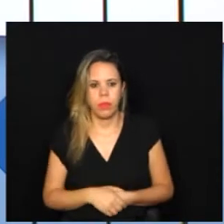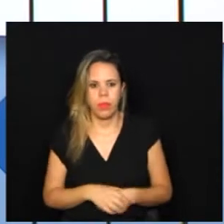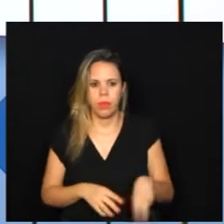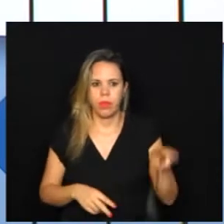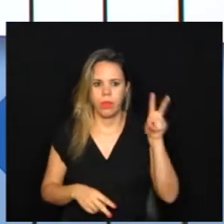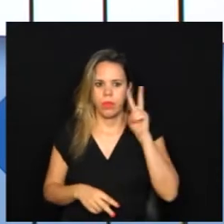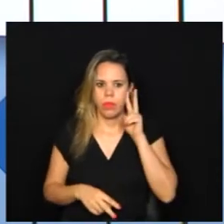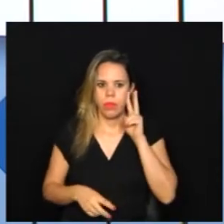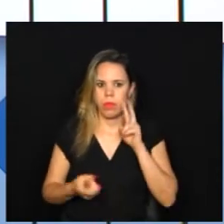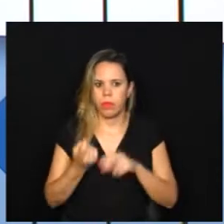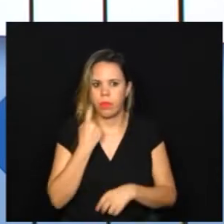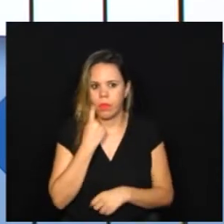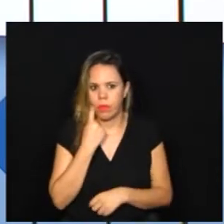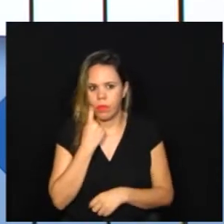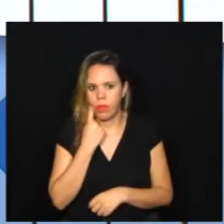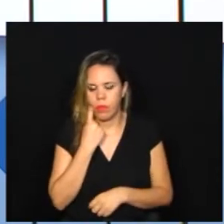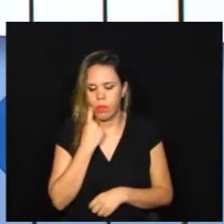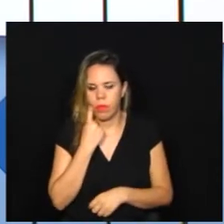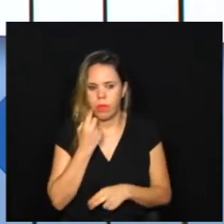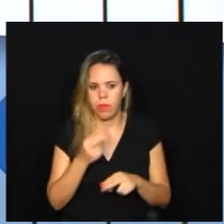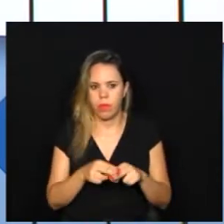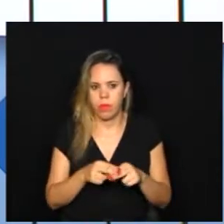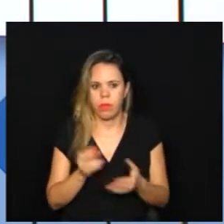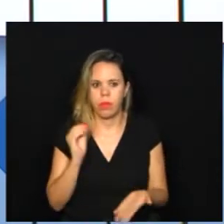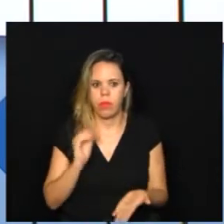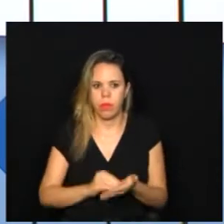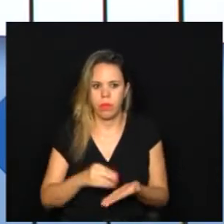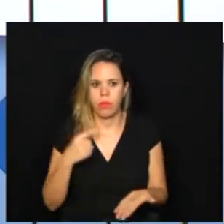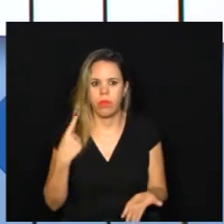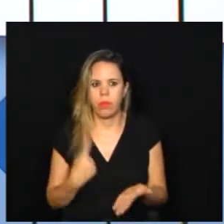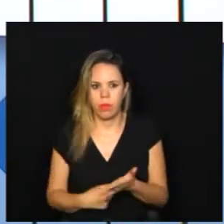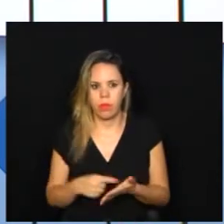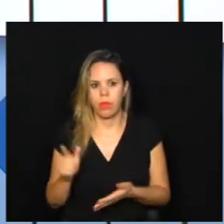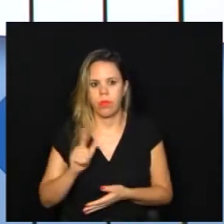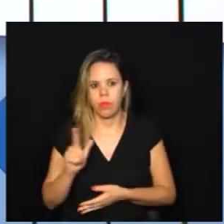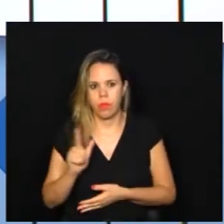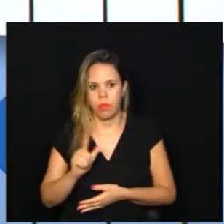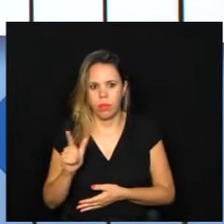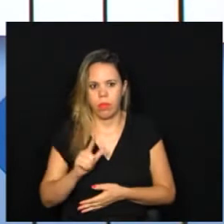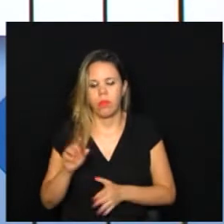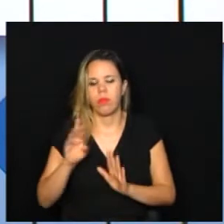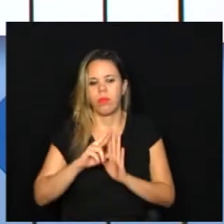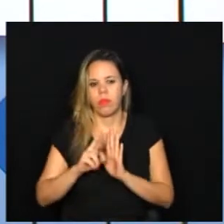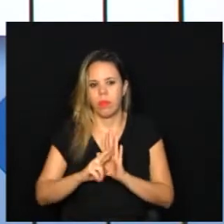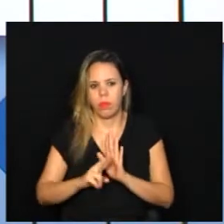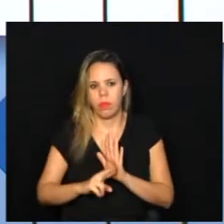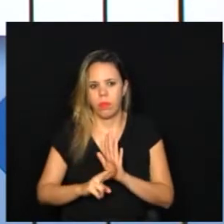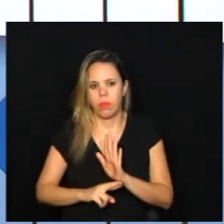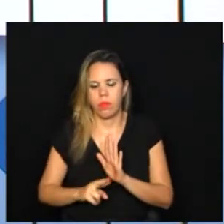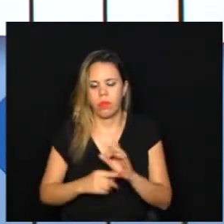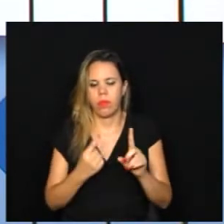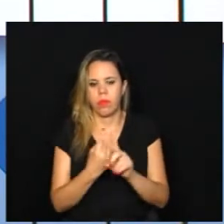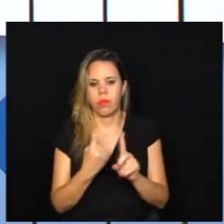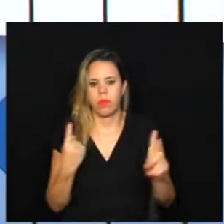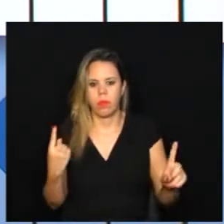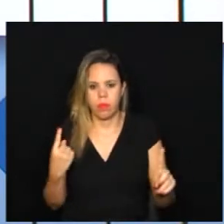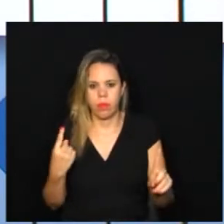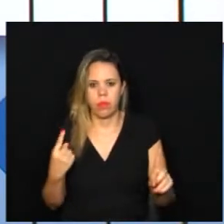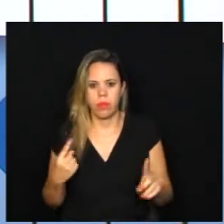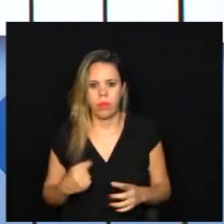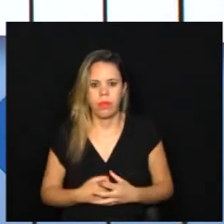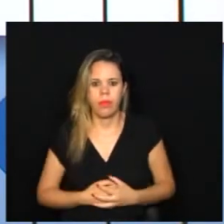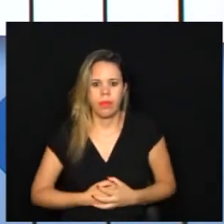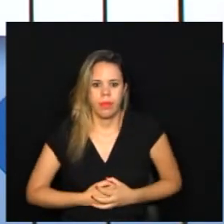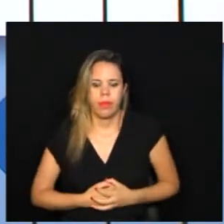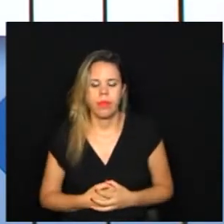segunda à sexta-feira, mediante agendamento e, claro, com os protocolos mínimos de distanciamento e tudo mais.